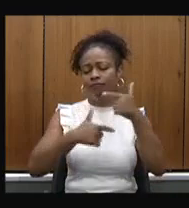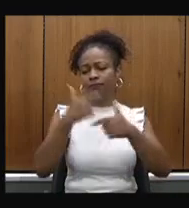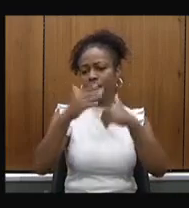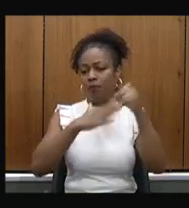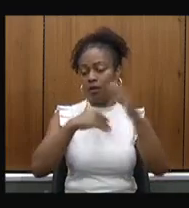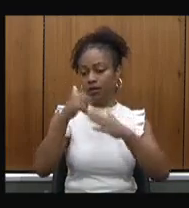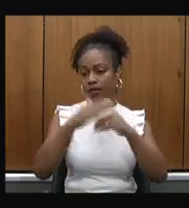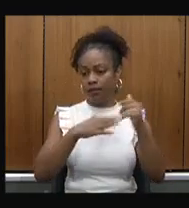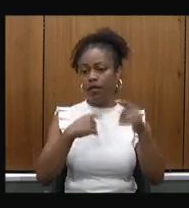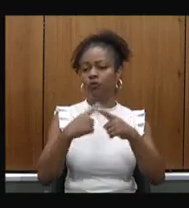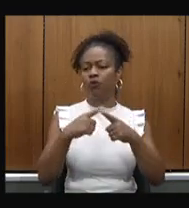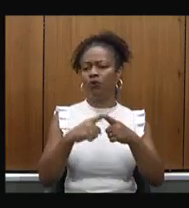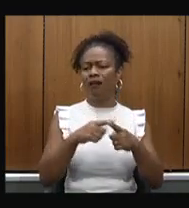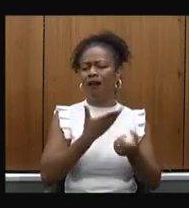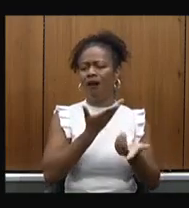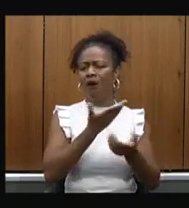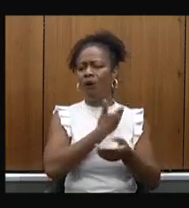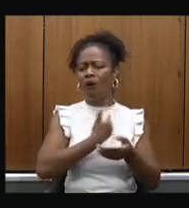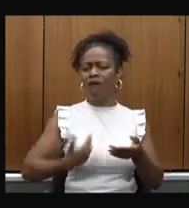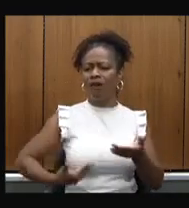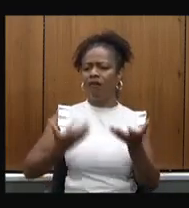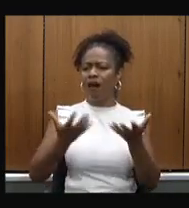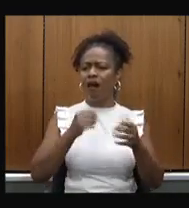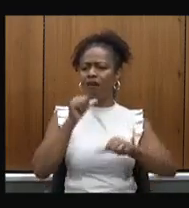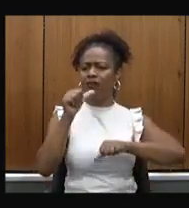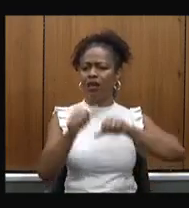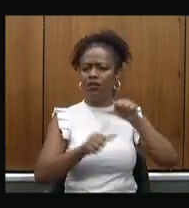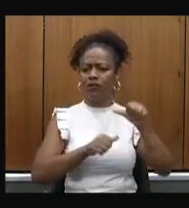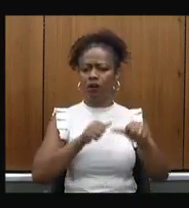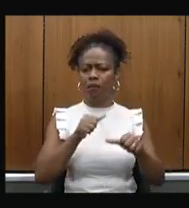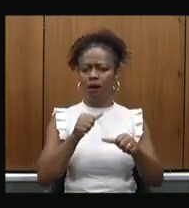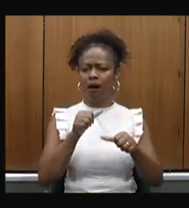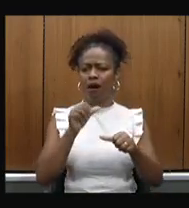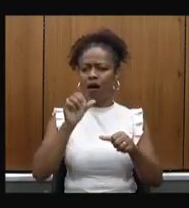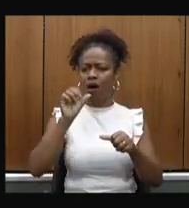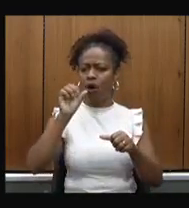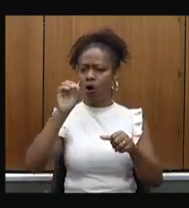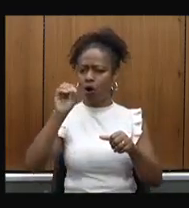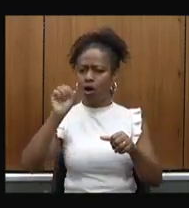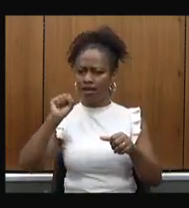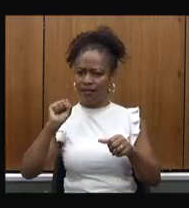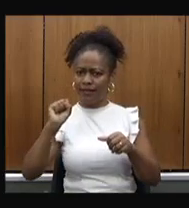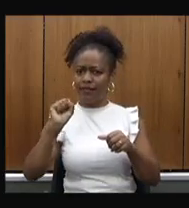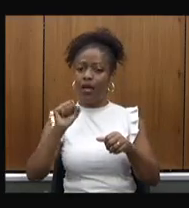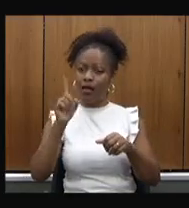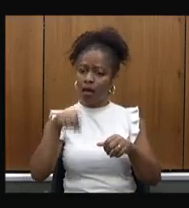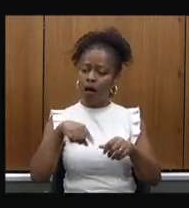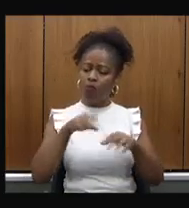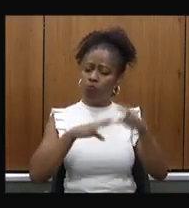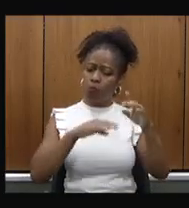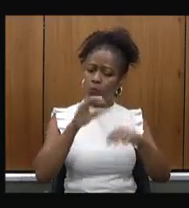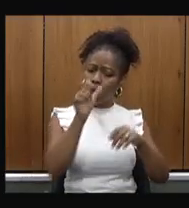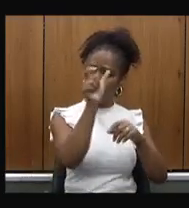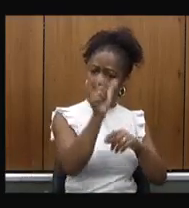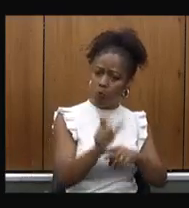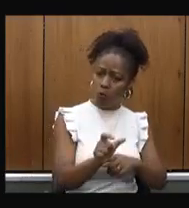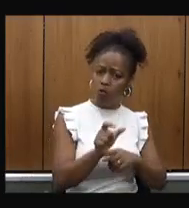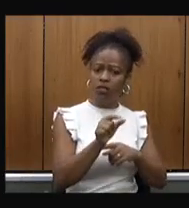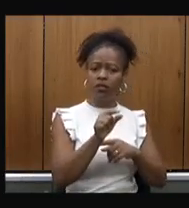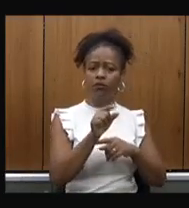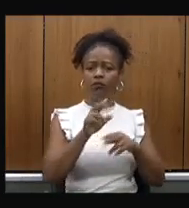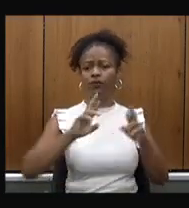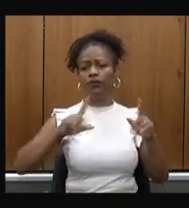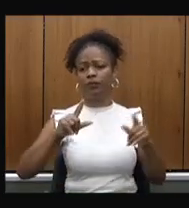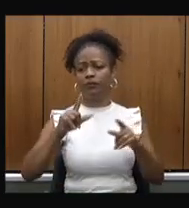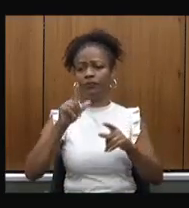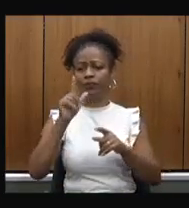quer transformar em OS? Um modelo comprovadamente menos eficiente que a gestão pública. E o que